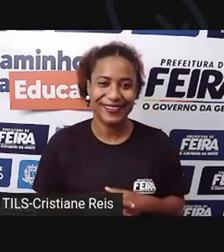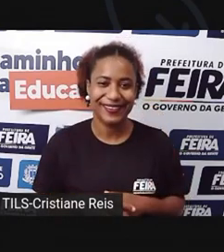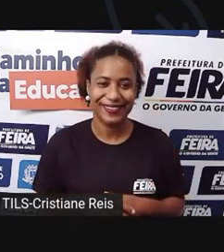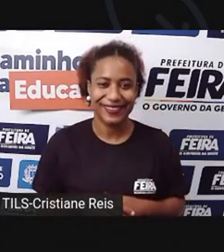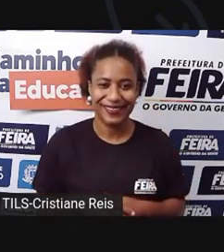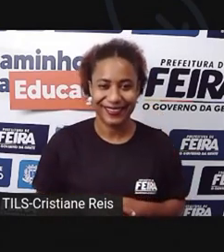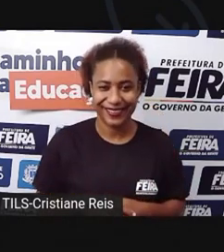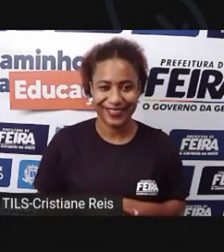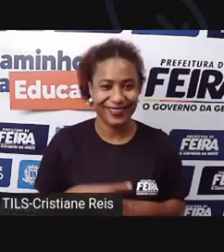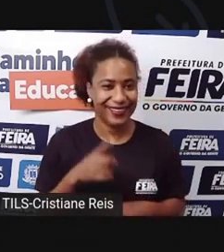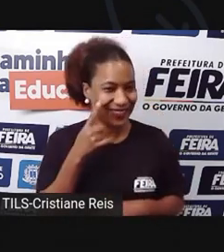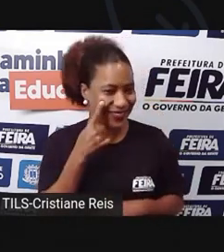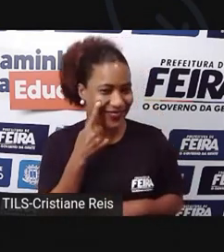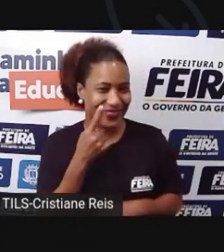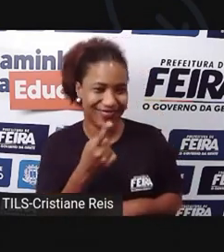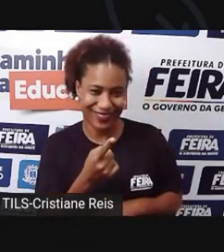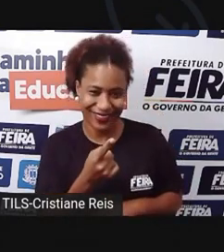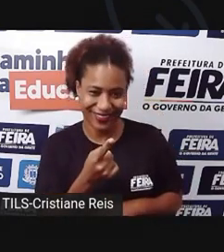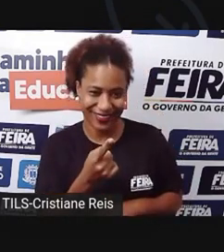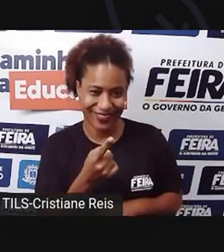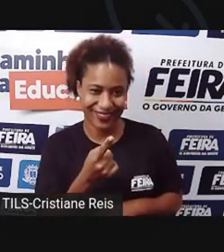Olha o saci aqui.